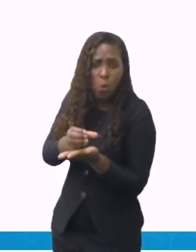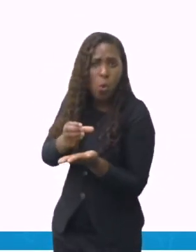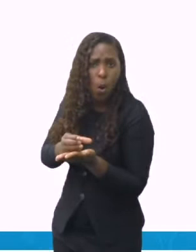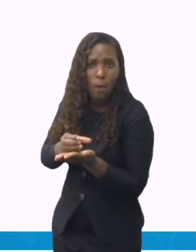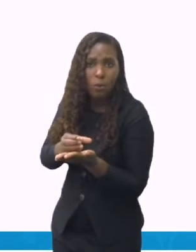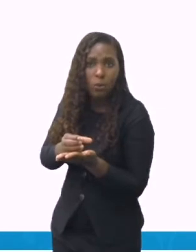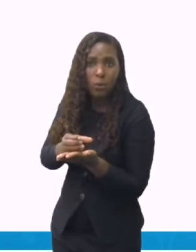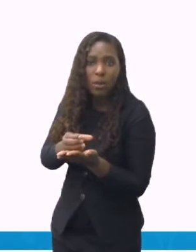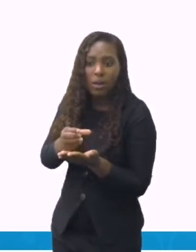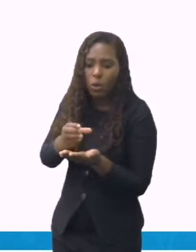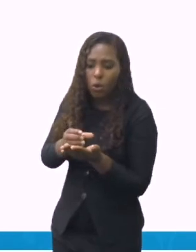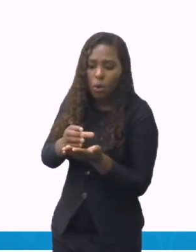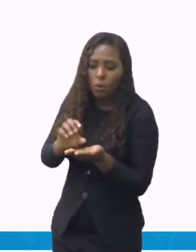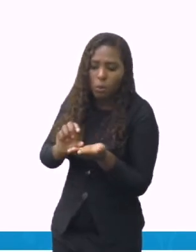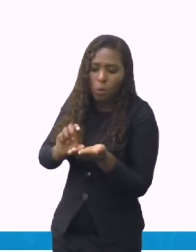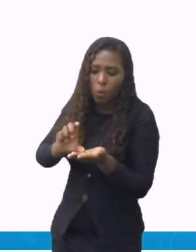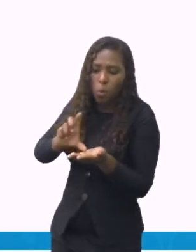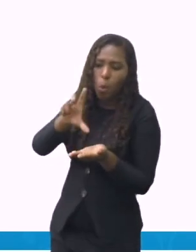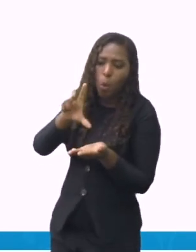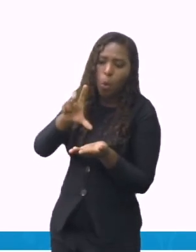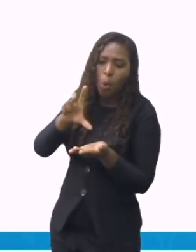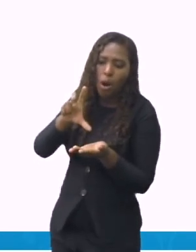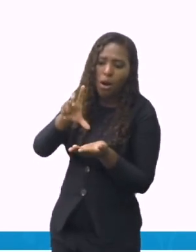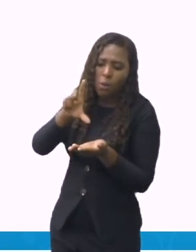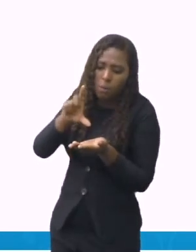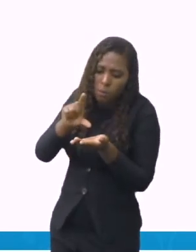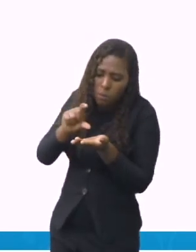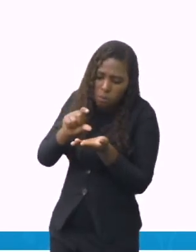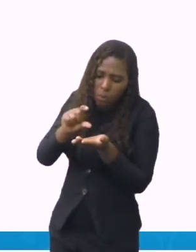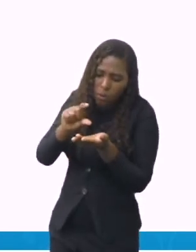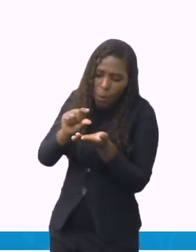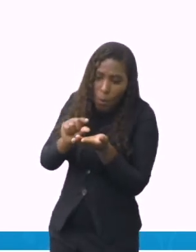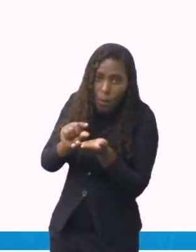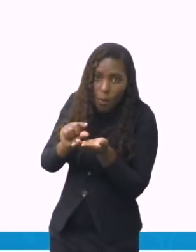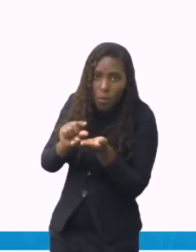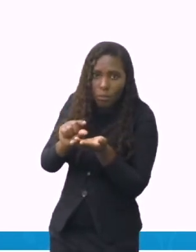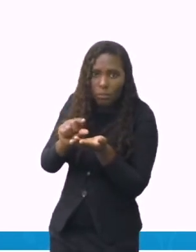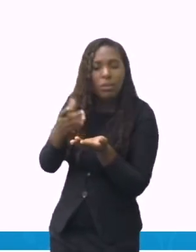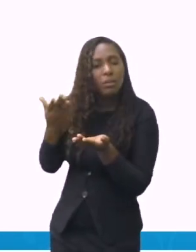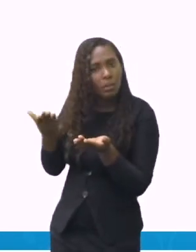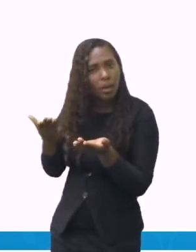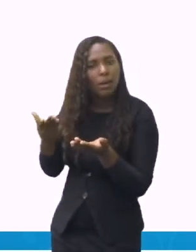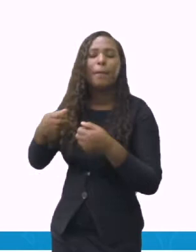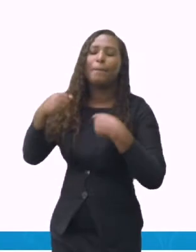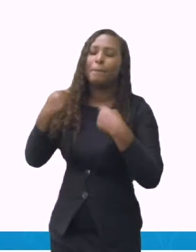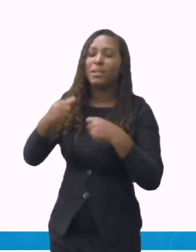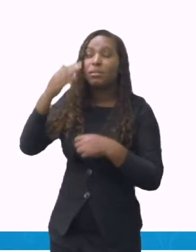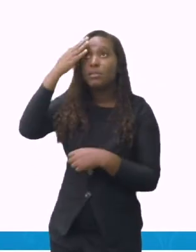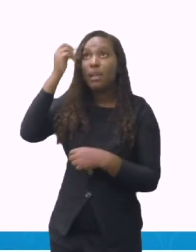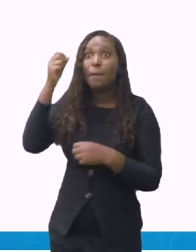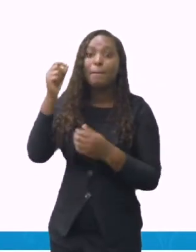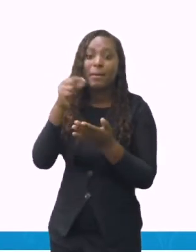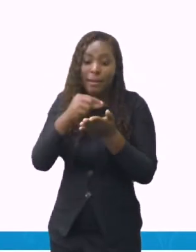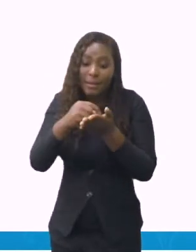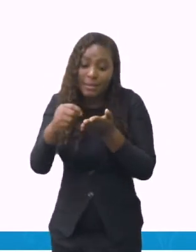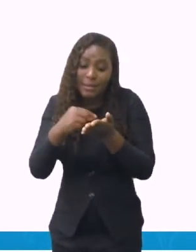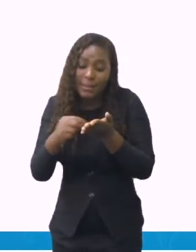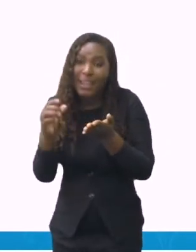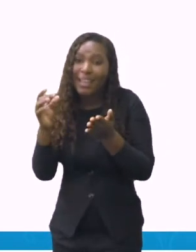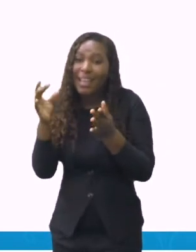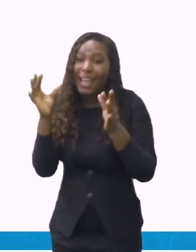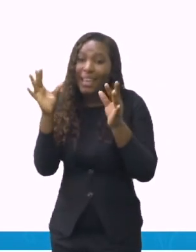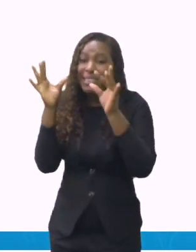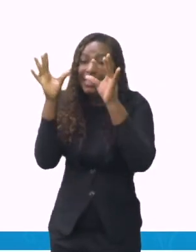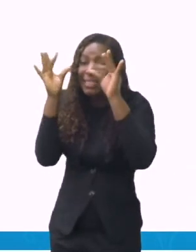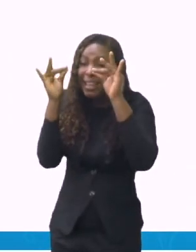usar? Por isso, é importante saber escrever bem uma receita. Preciso detalhar.